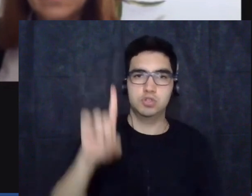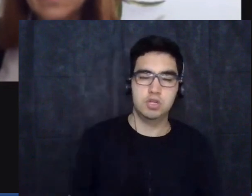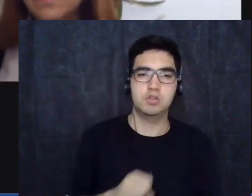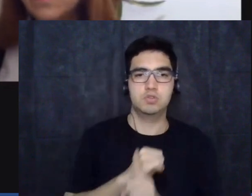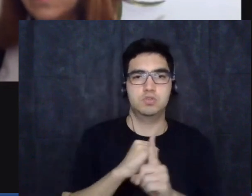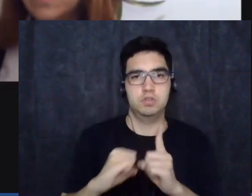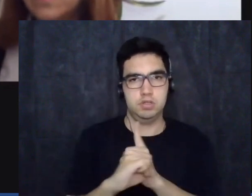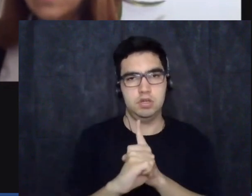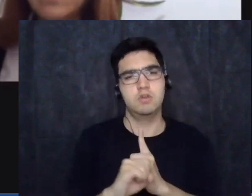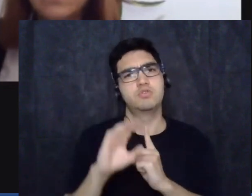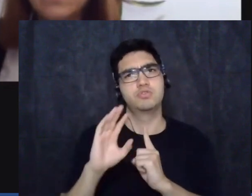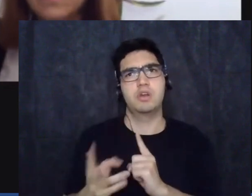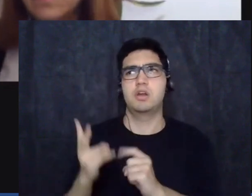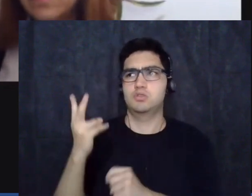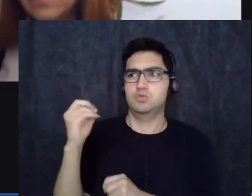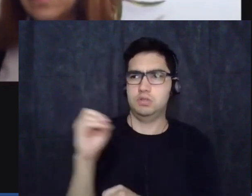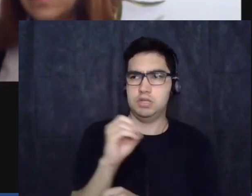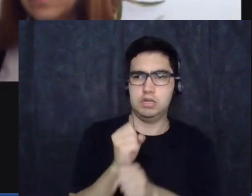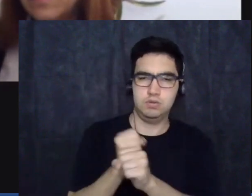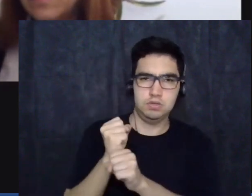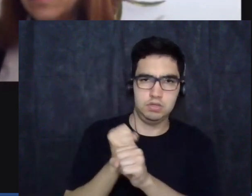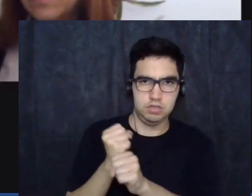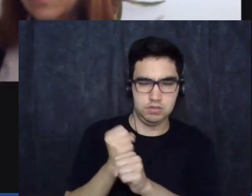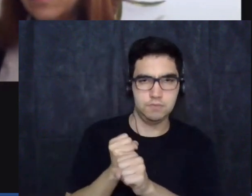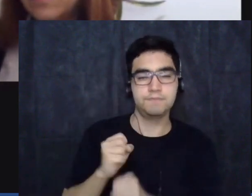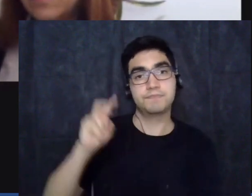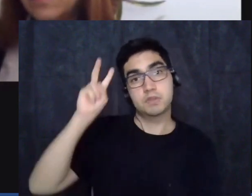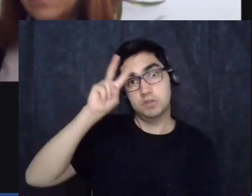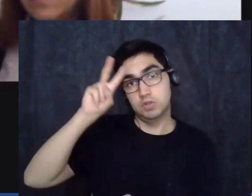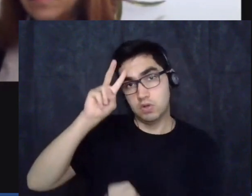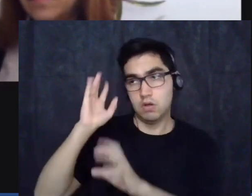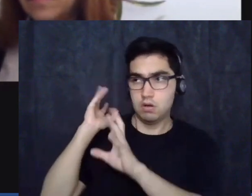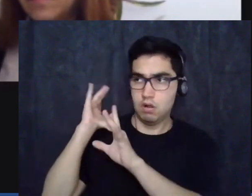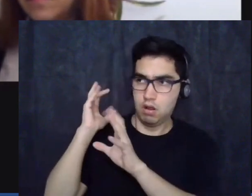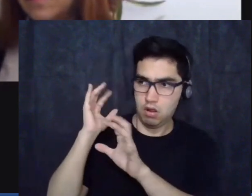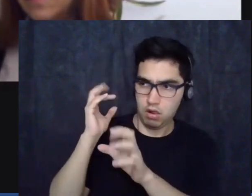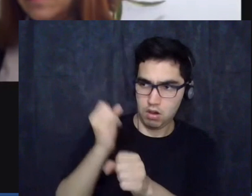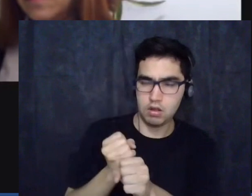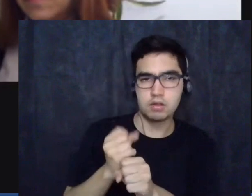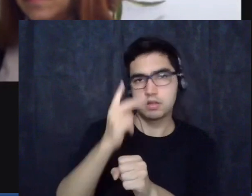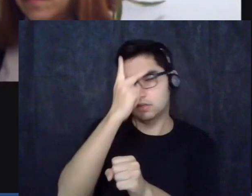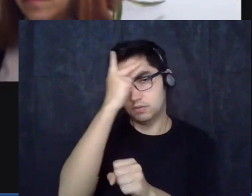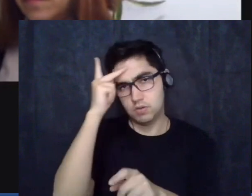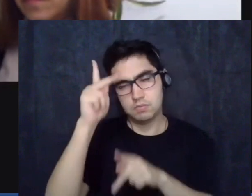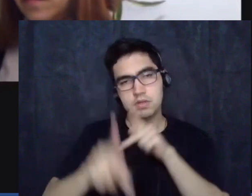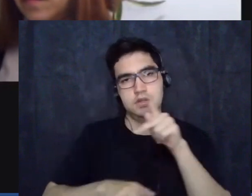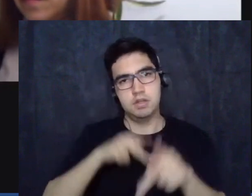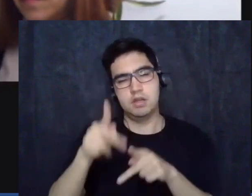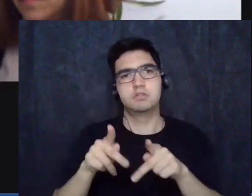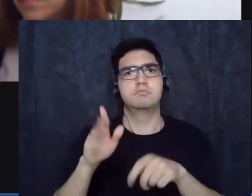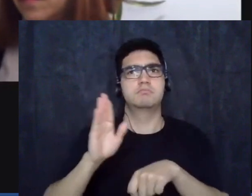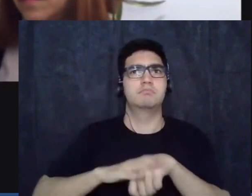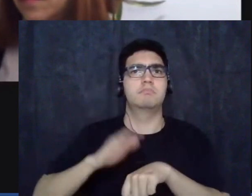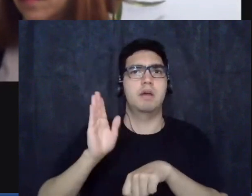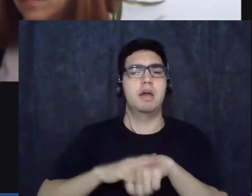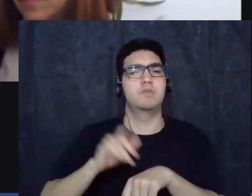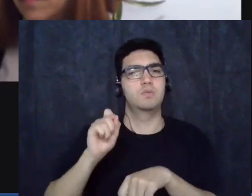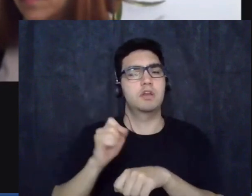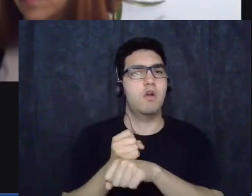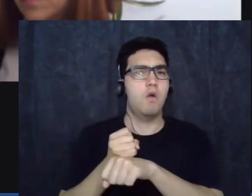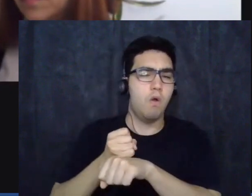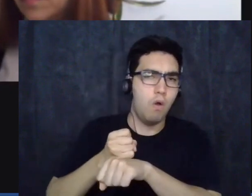200 anos a história da humanidade ela é muito mais farta de opressão